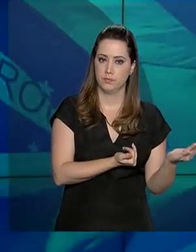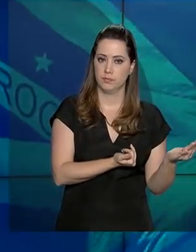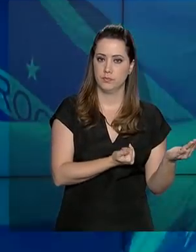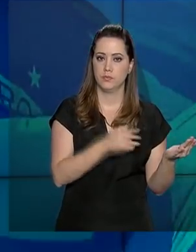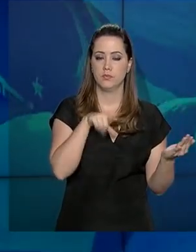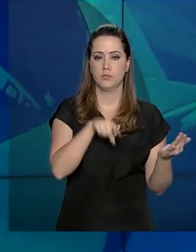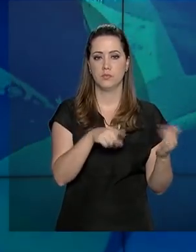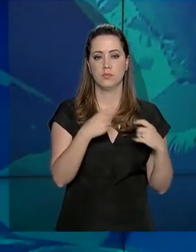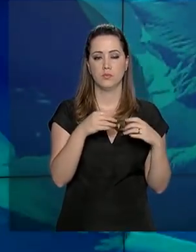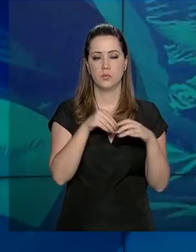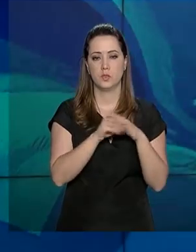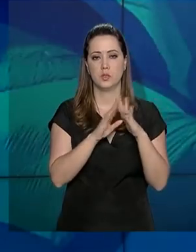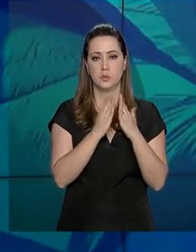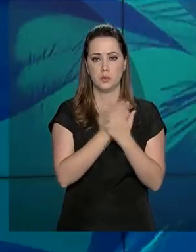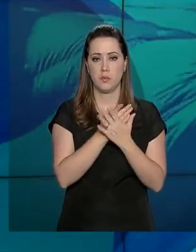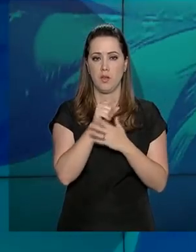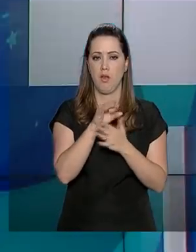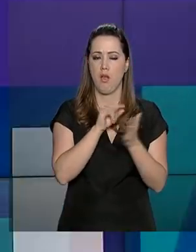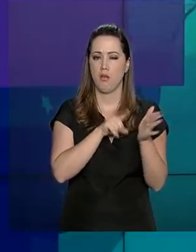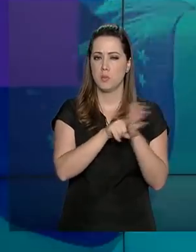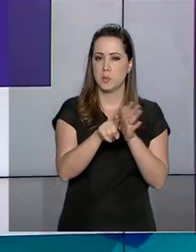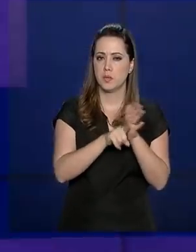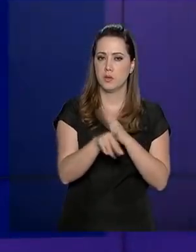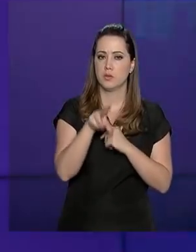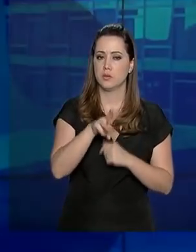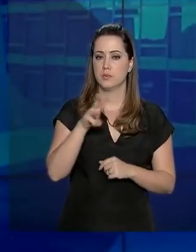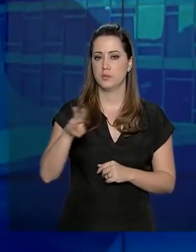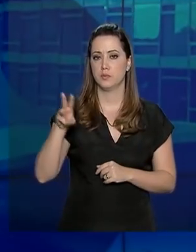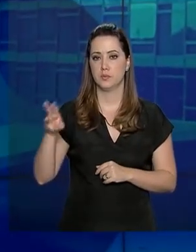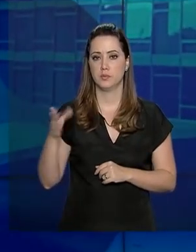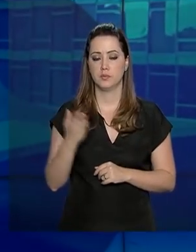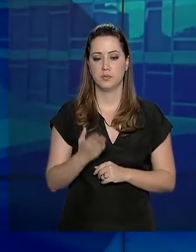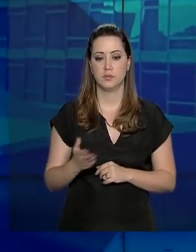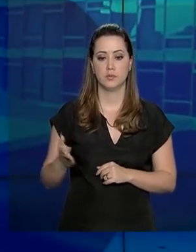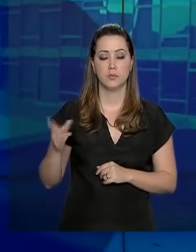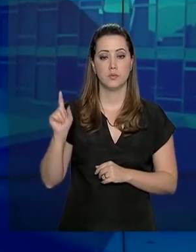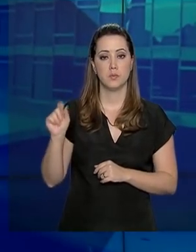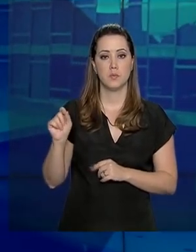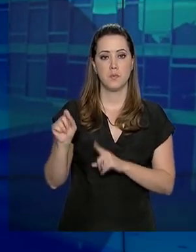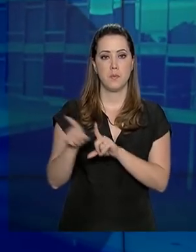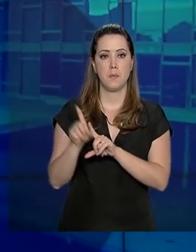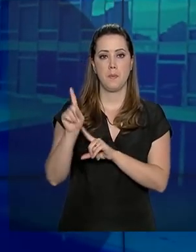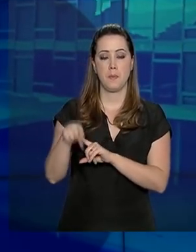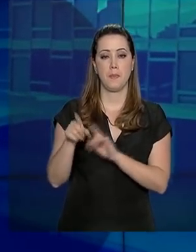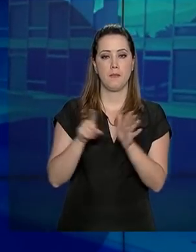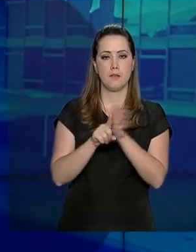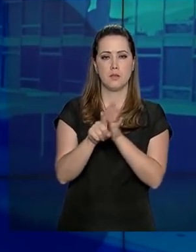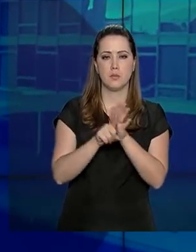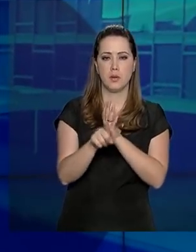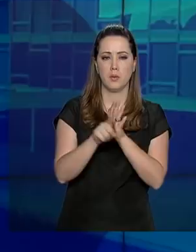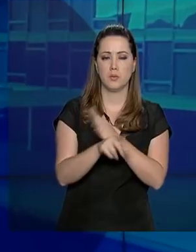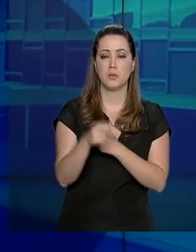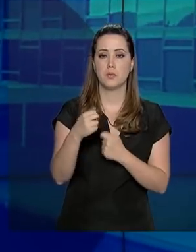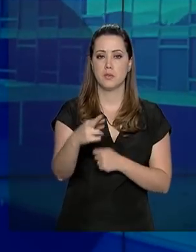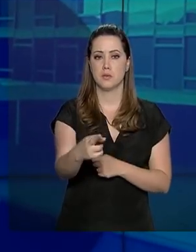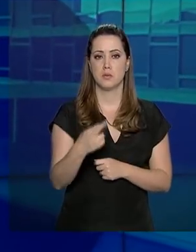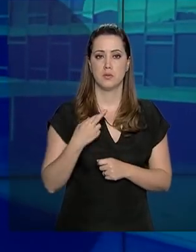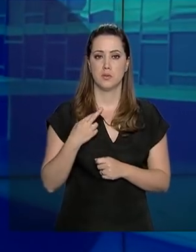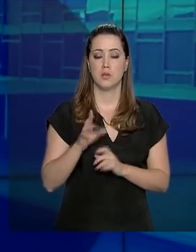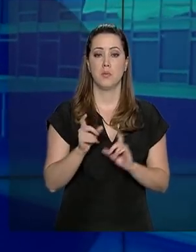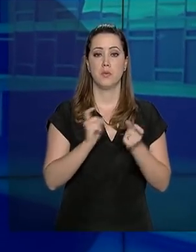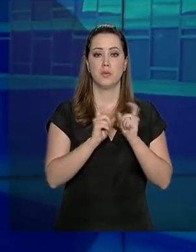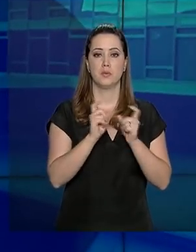adolescentes na instituição. A ficha está disponível no sistema EducaCenso. As perguntas devem ser